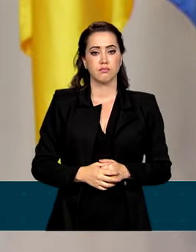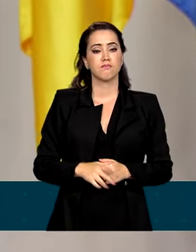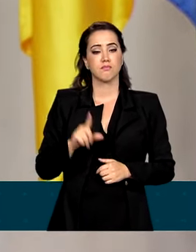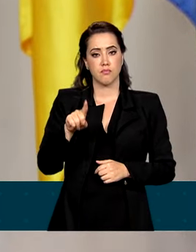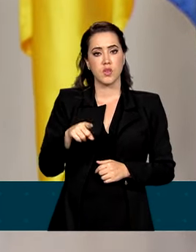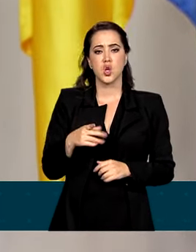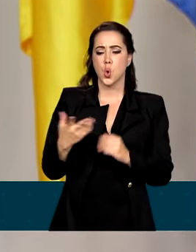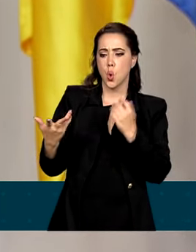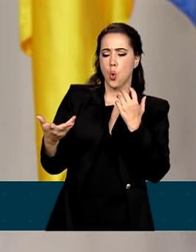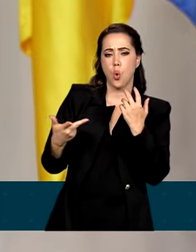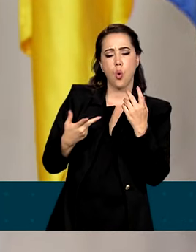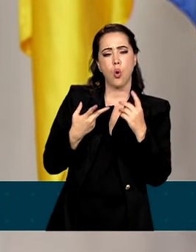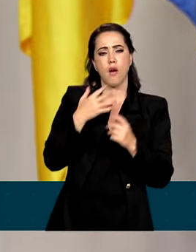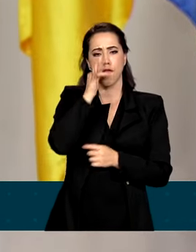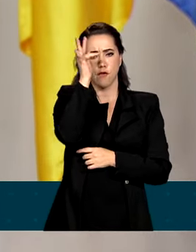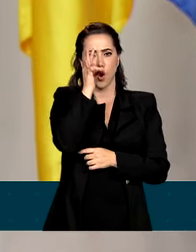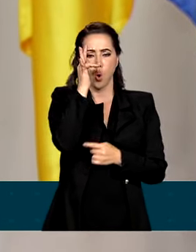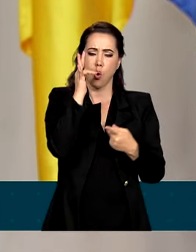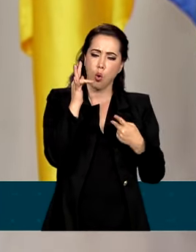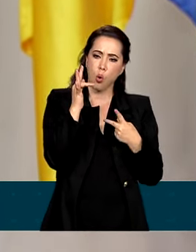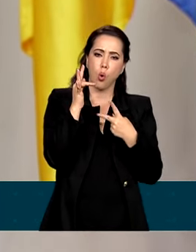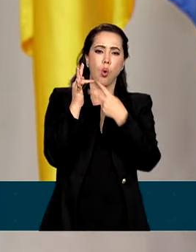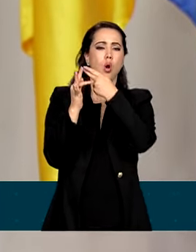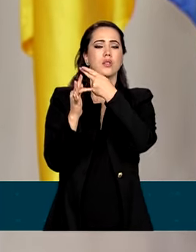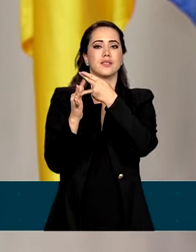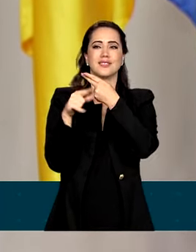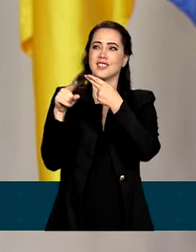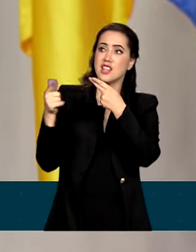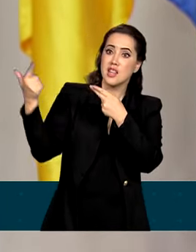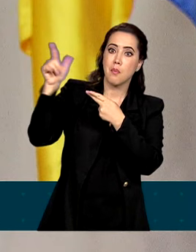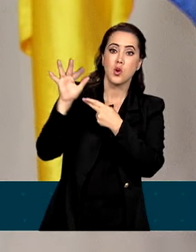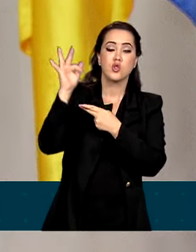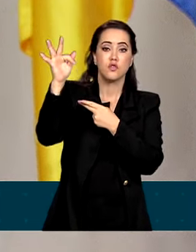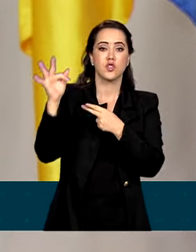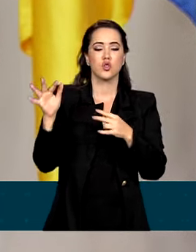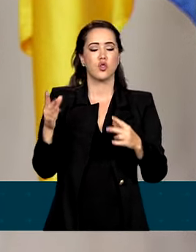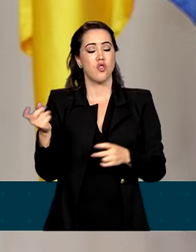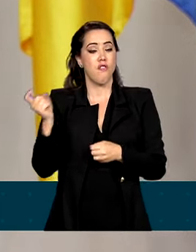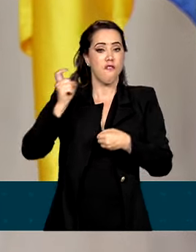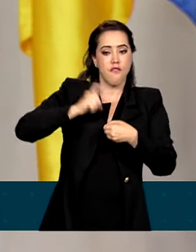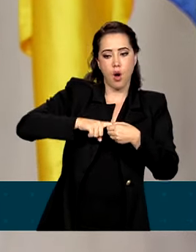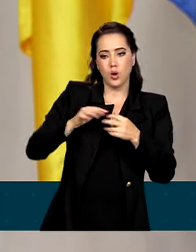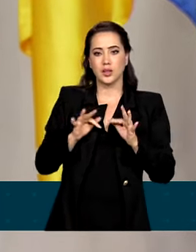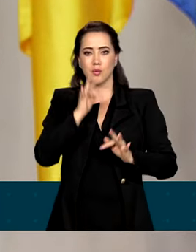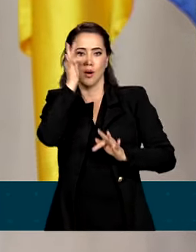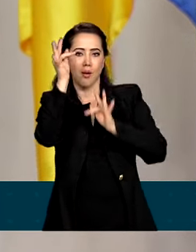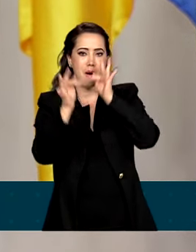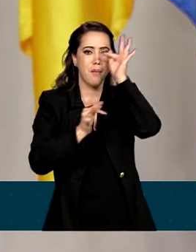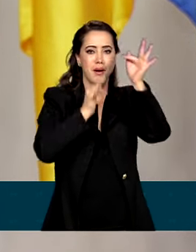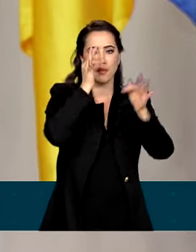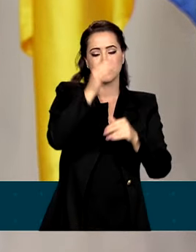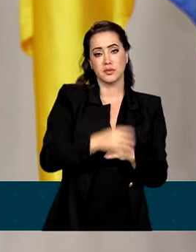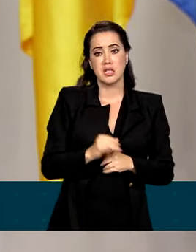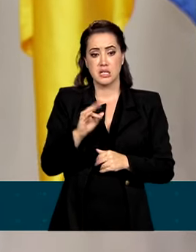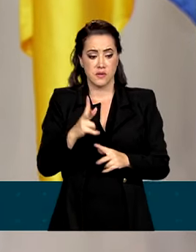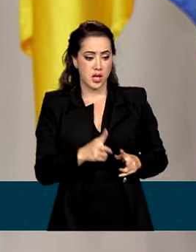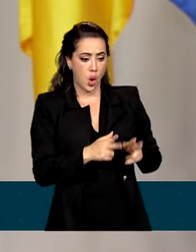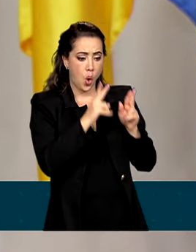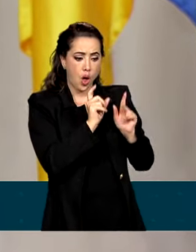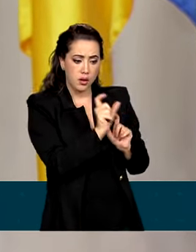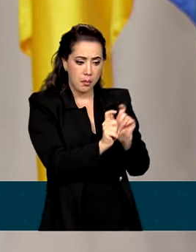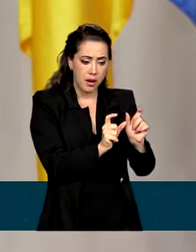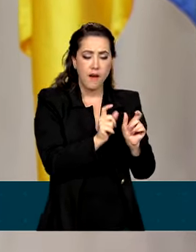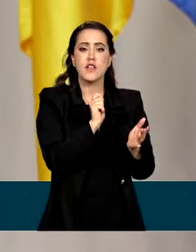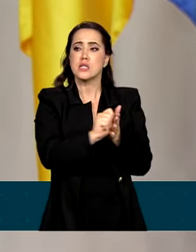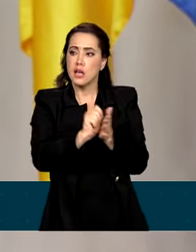primavera. Como dizia a música de Paulo César Pinheiro, você corta um verso, eu escrevo outro. Você